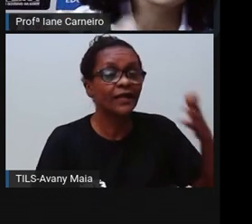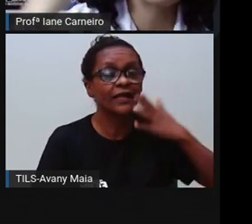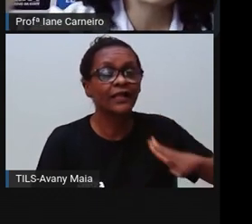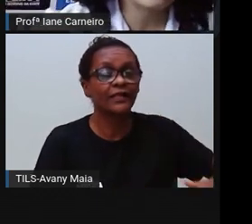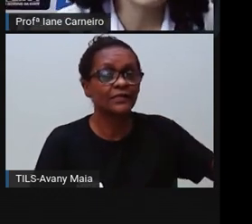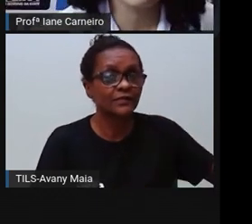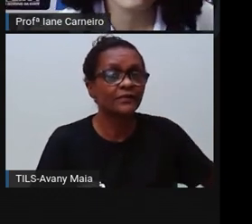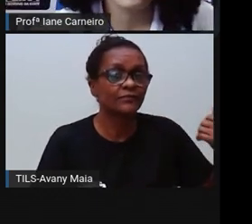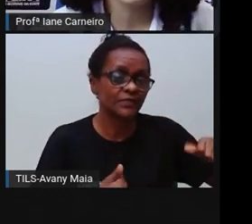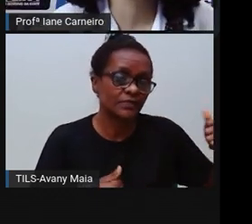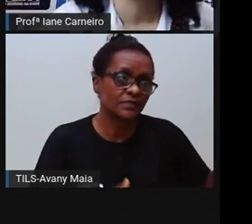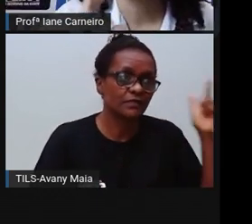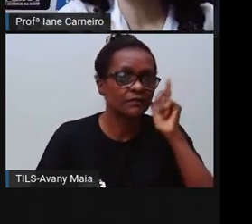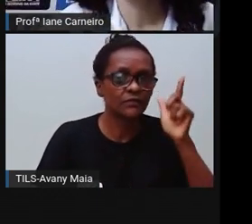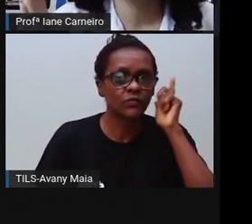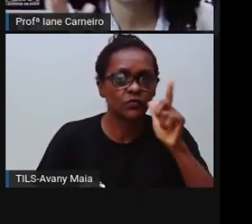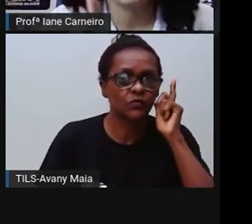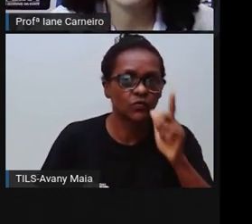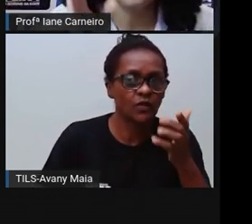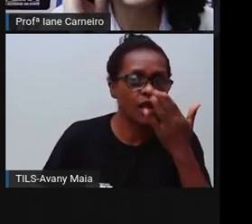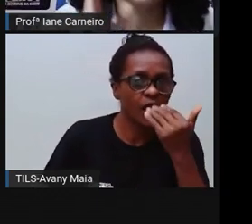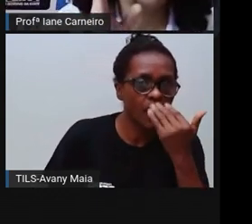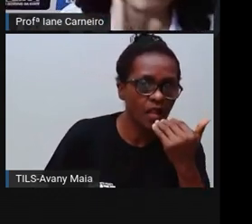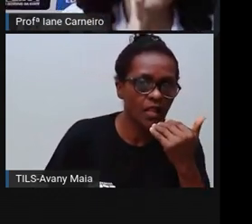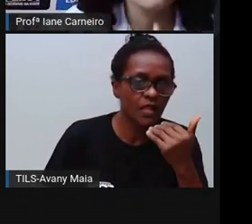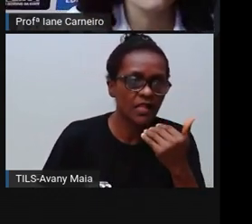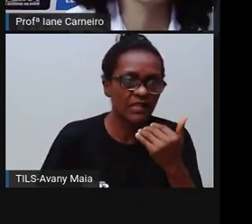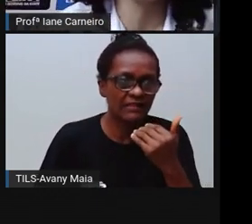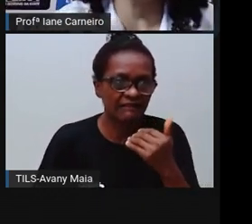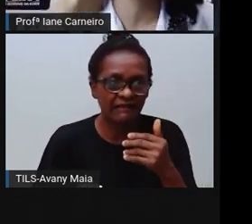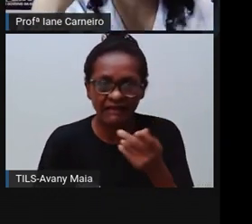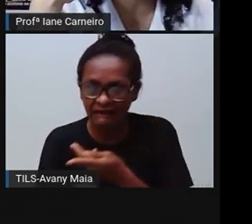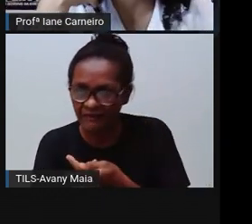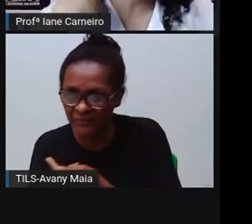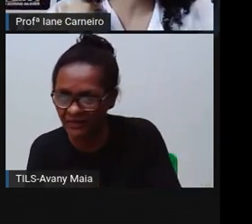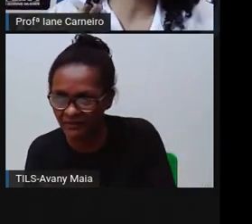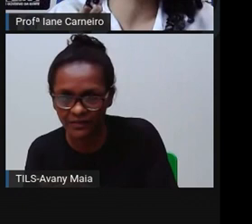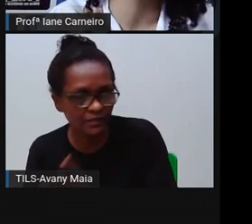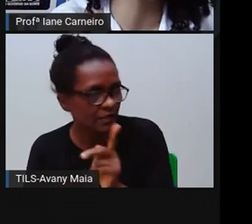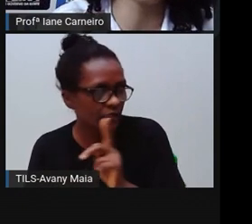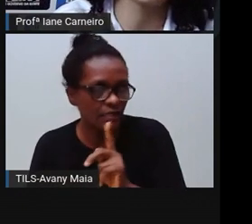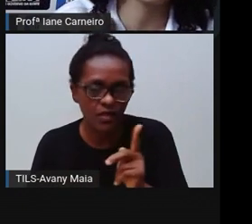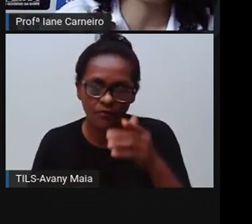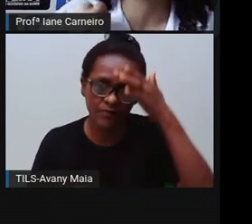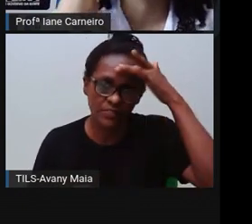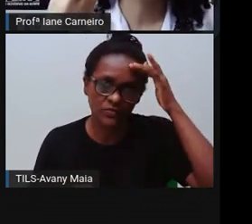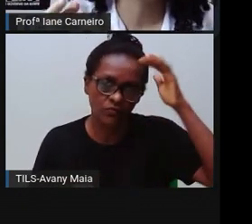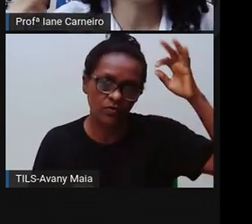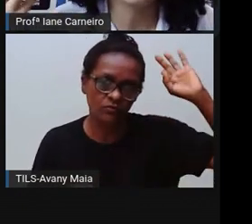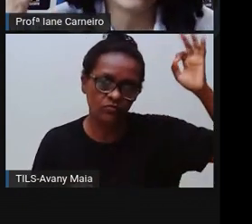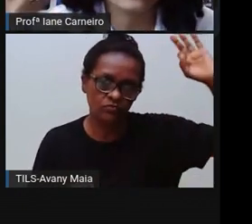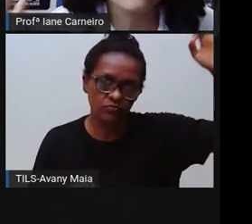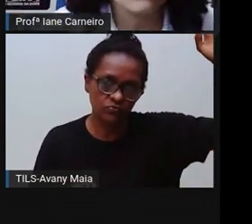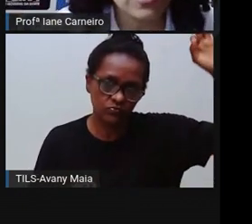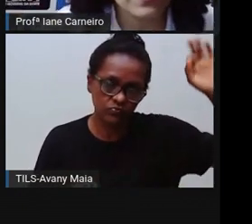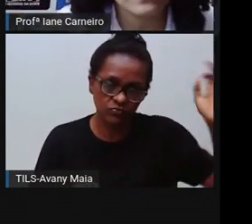conseguir alimento. Não, isso é dever do adulto, é um direito da criança, né? O adulto tem que garantir isso